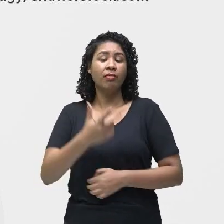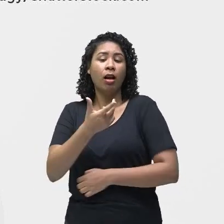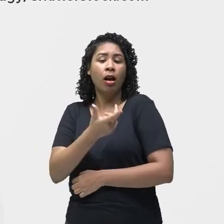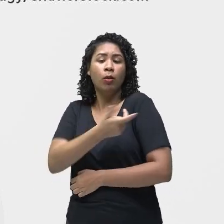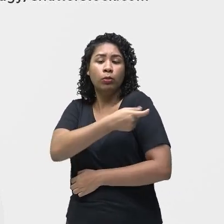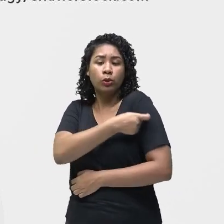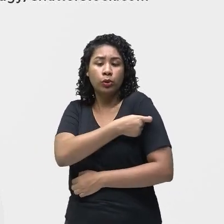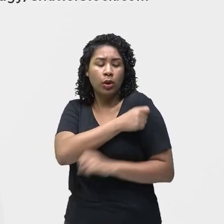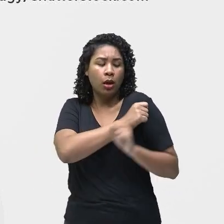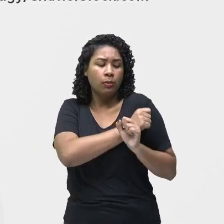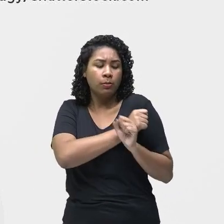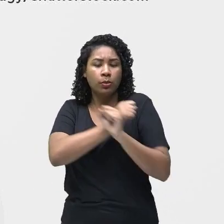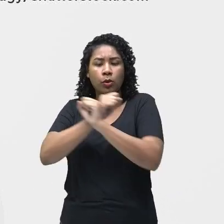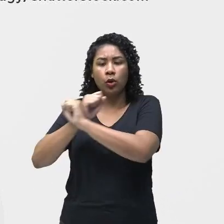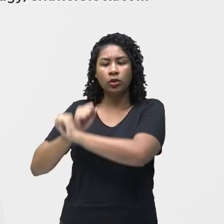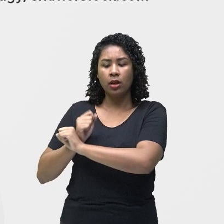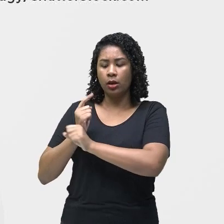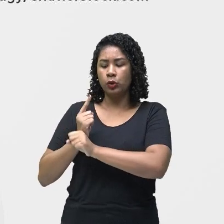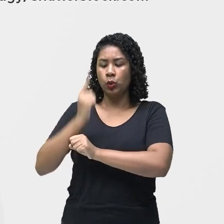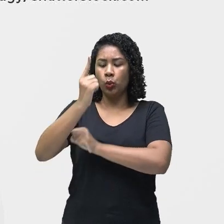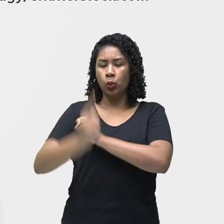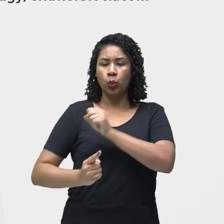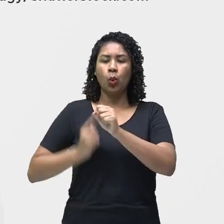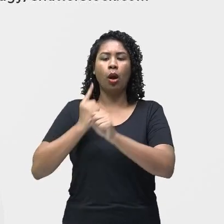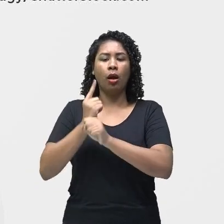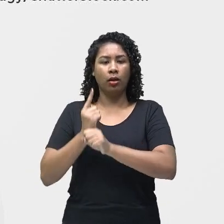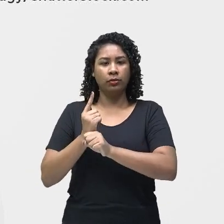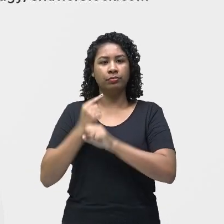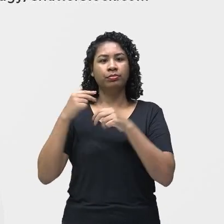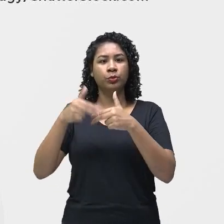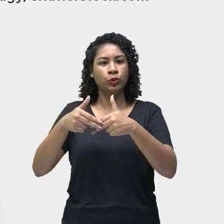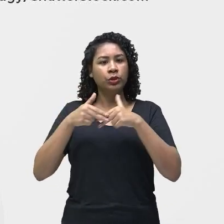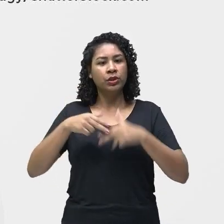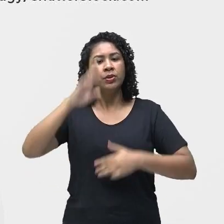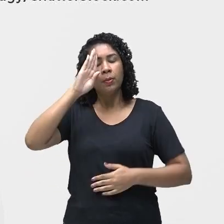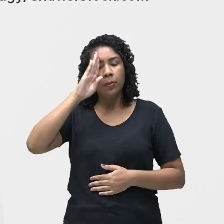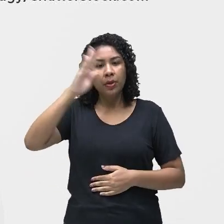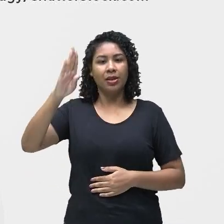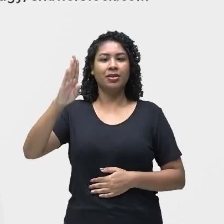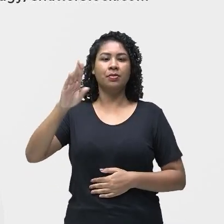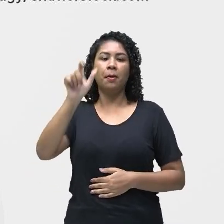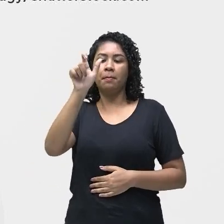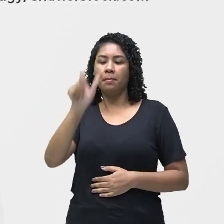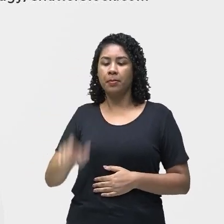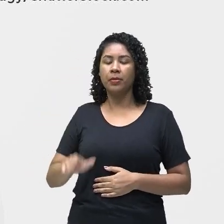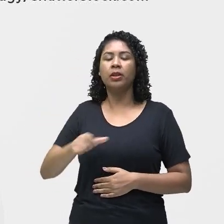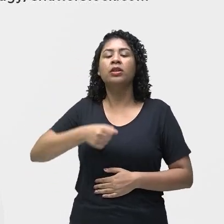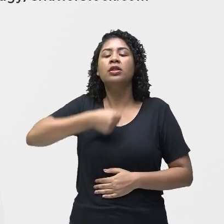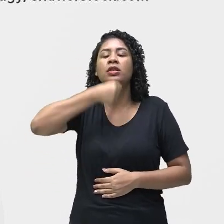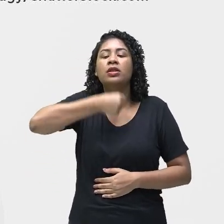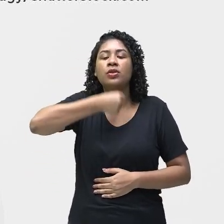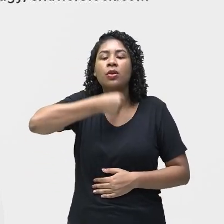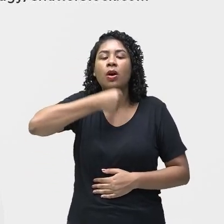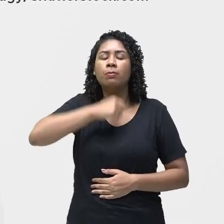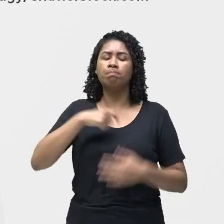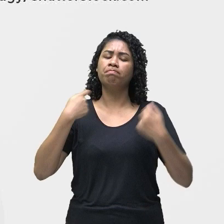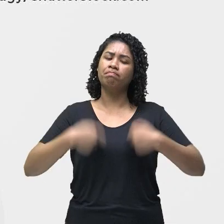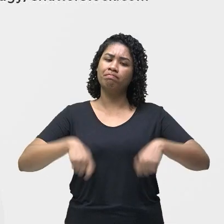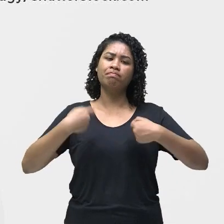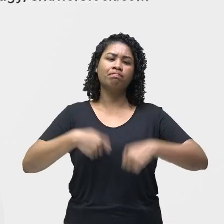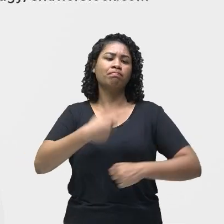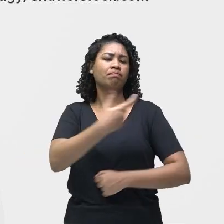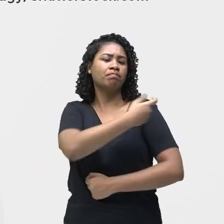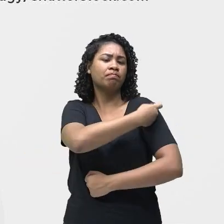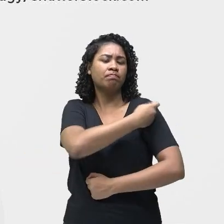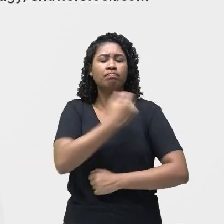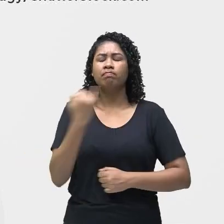pessoa por cerca de um ano. Indicada principalmente para idosos. Essa vacina